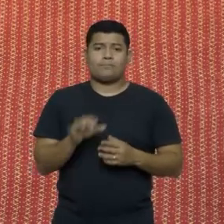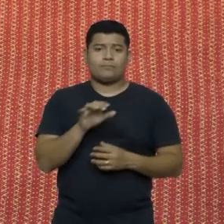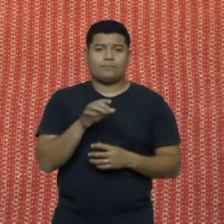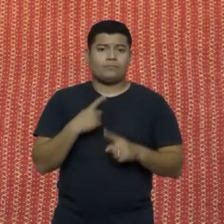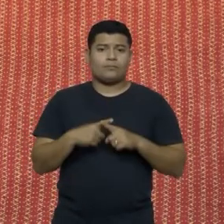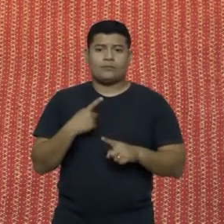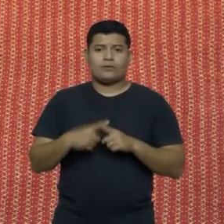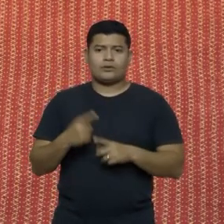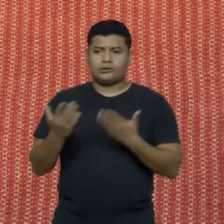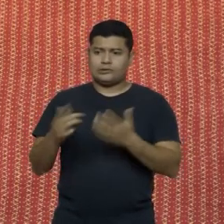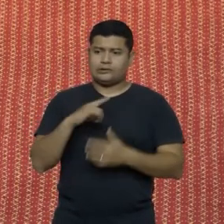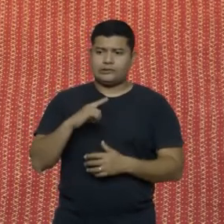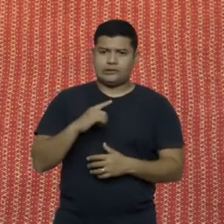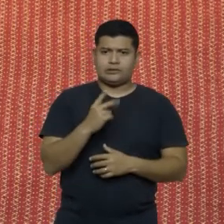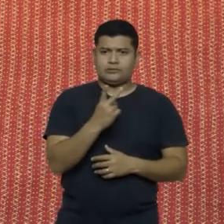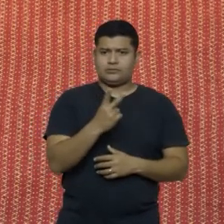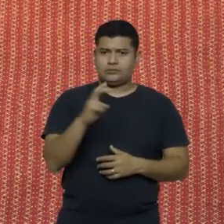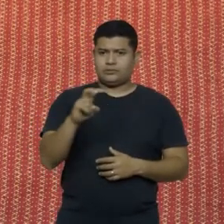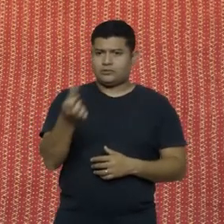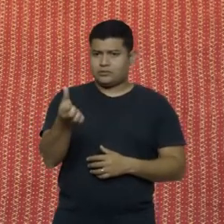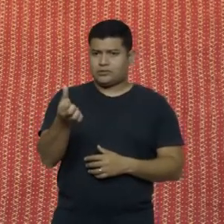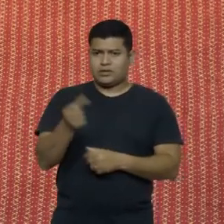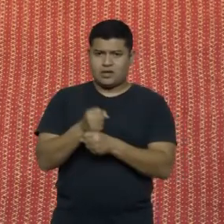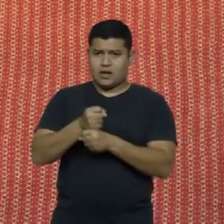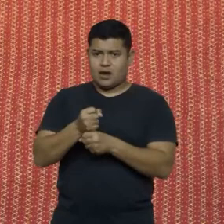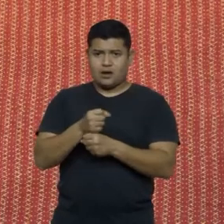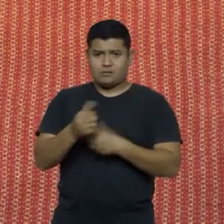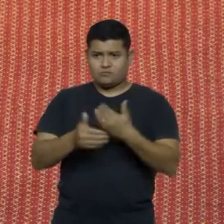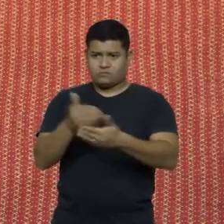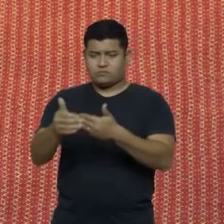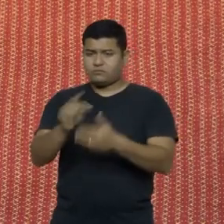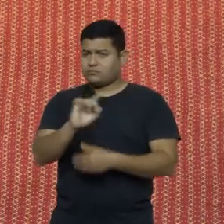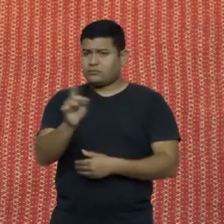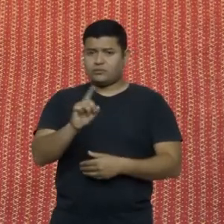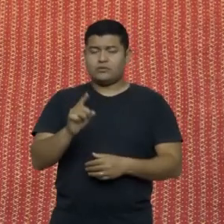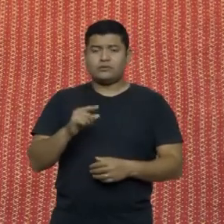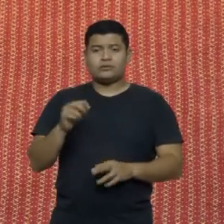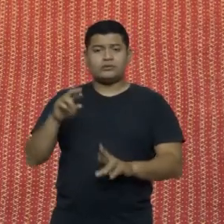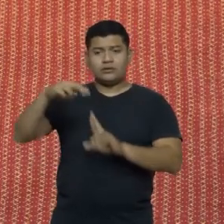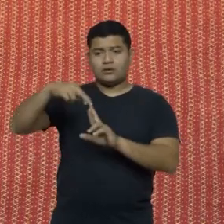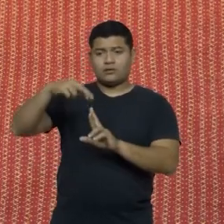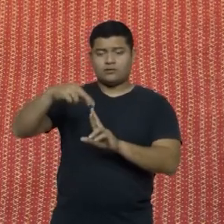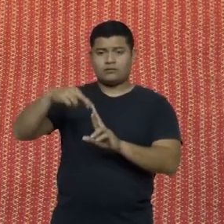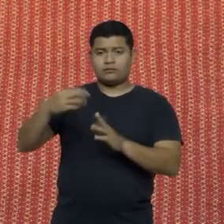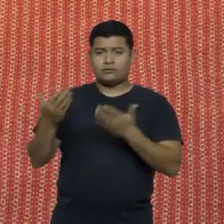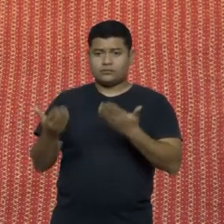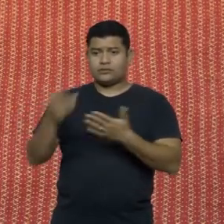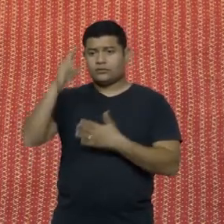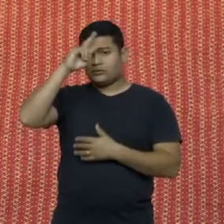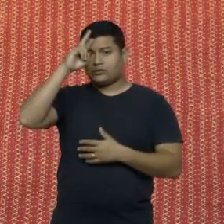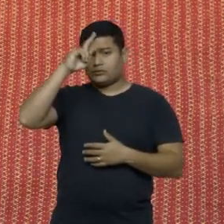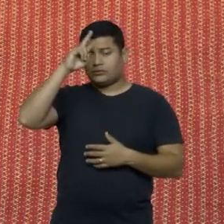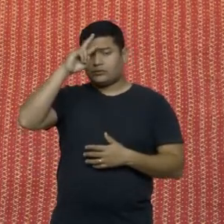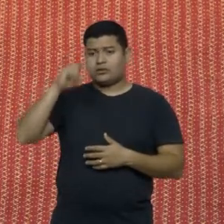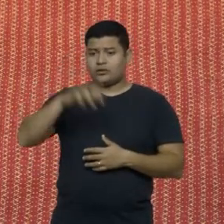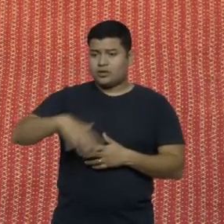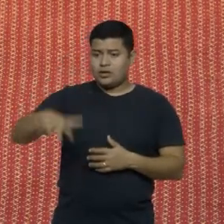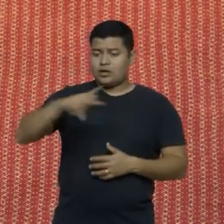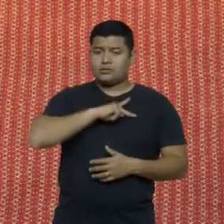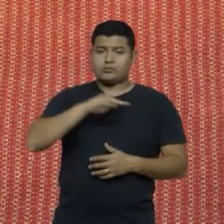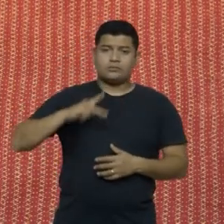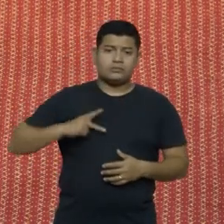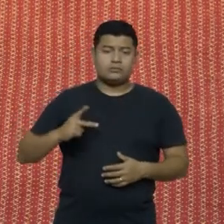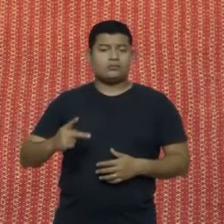256 anos, mas por toda a sua história, pela referência, inclusive, na área pública, política,